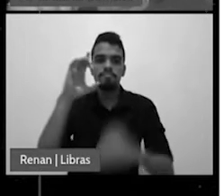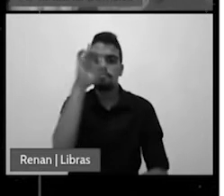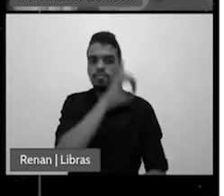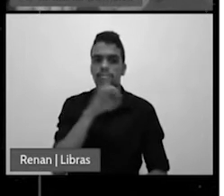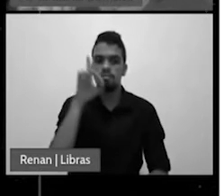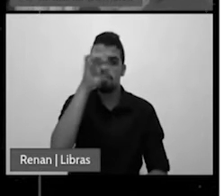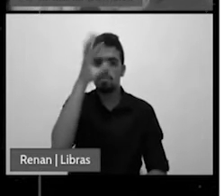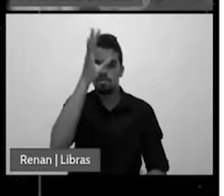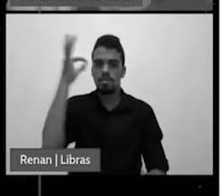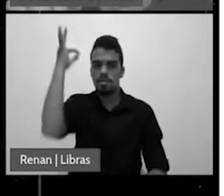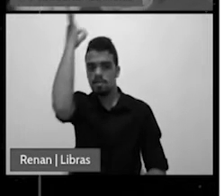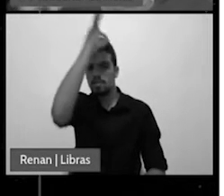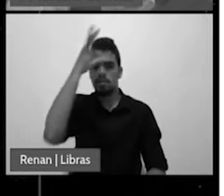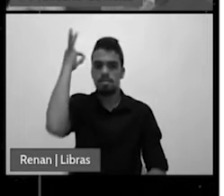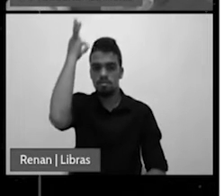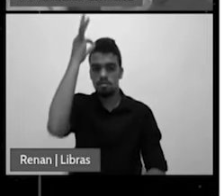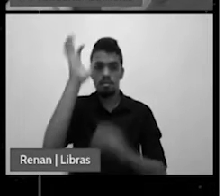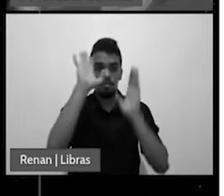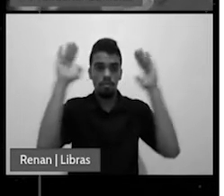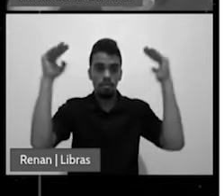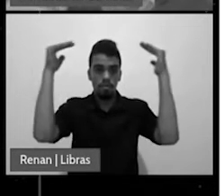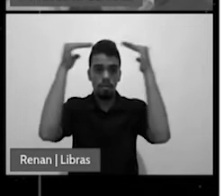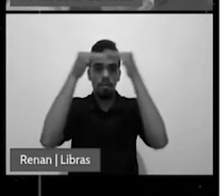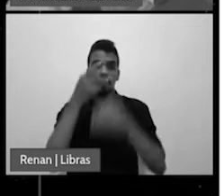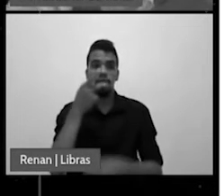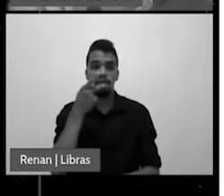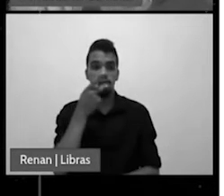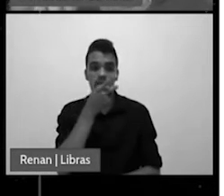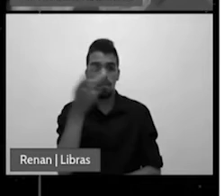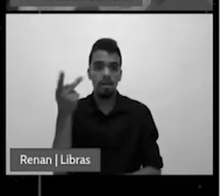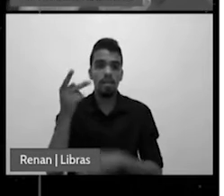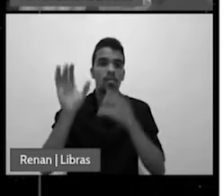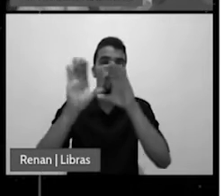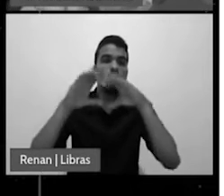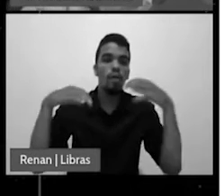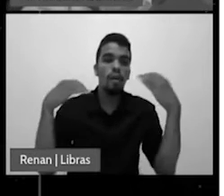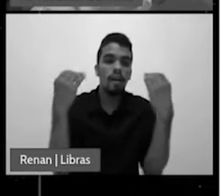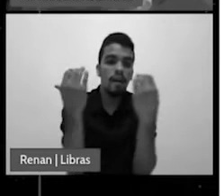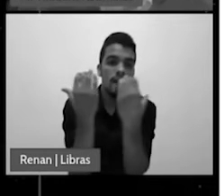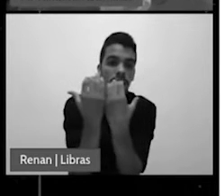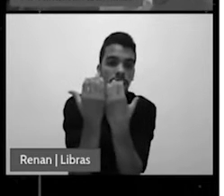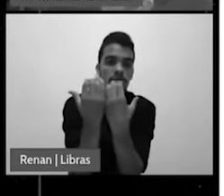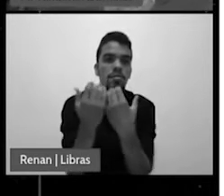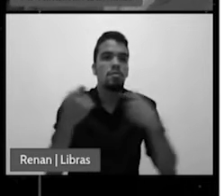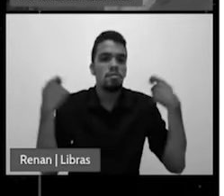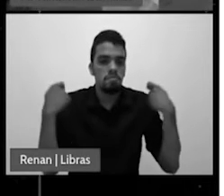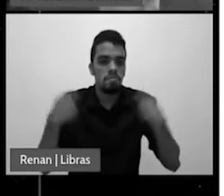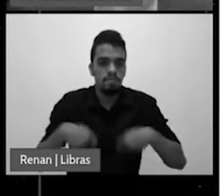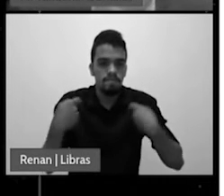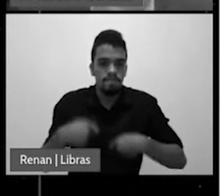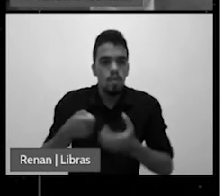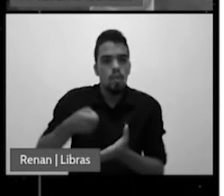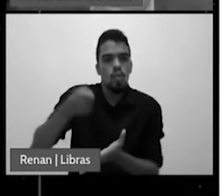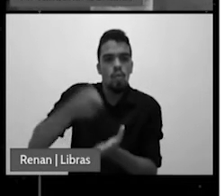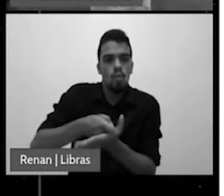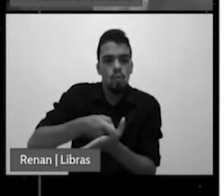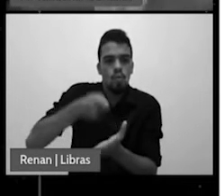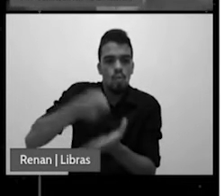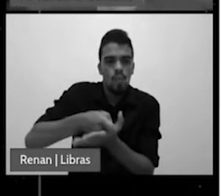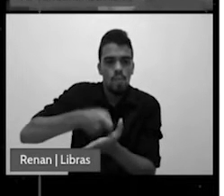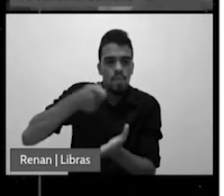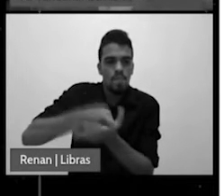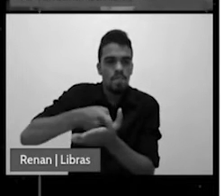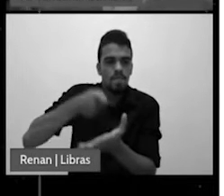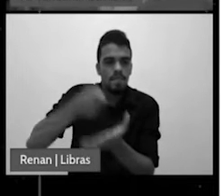países as assembleias legislativas os congressos tem o dever de promulgar a lei